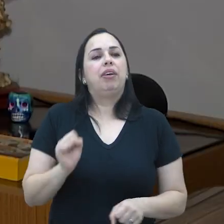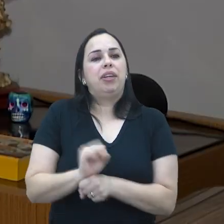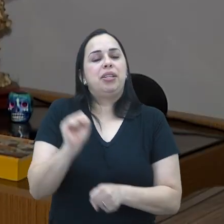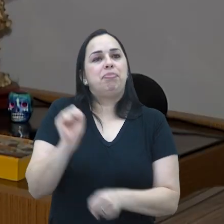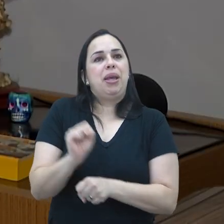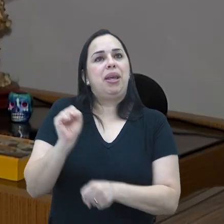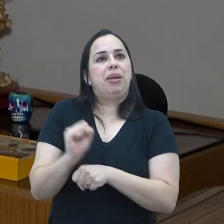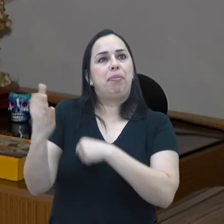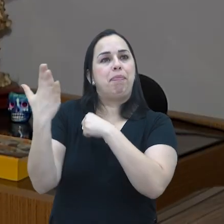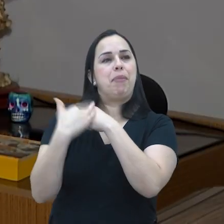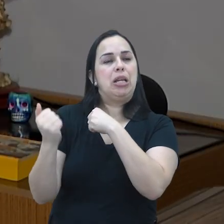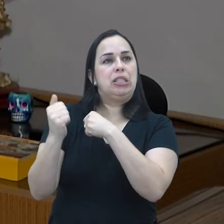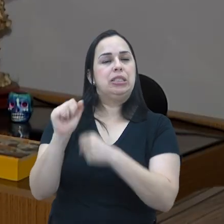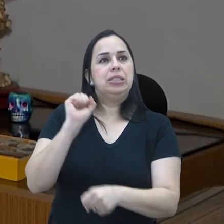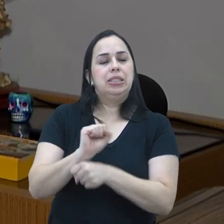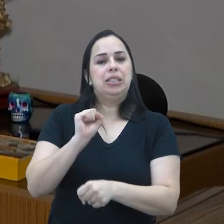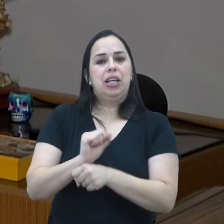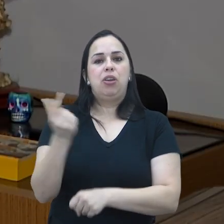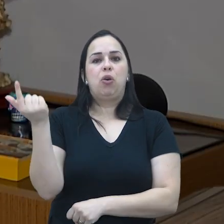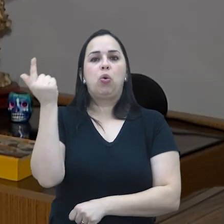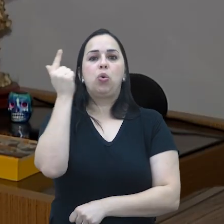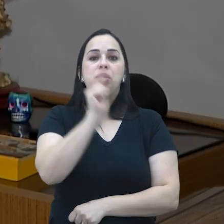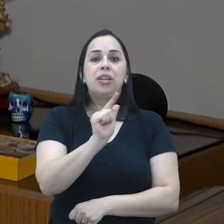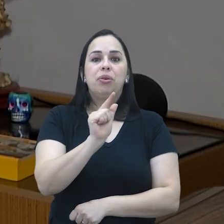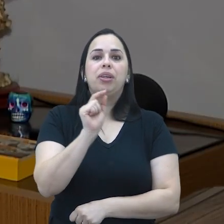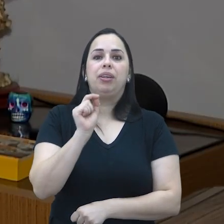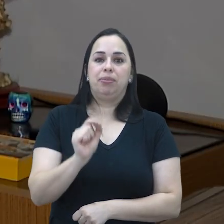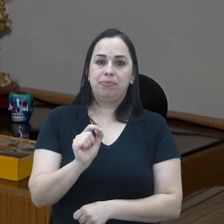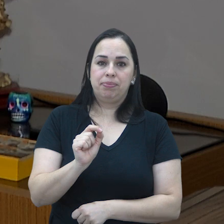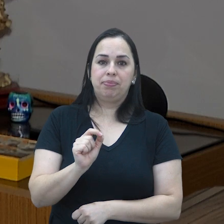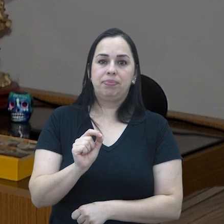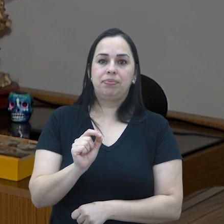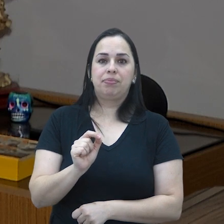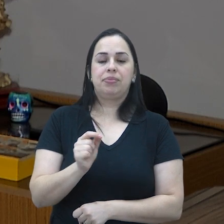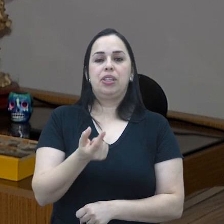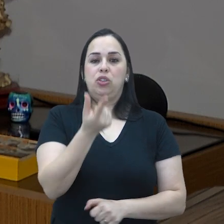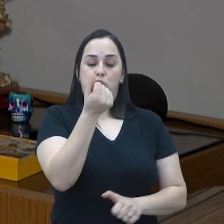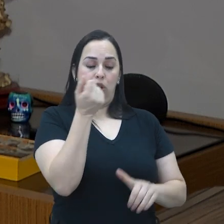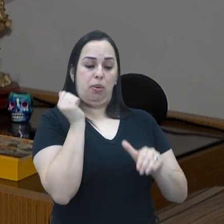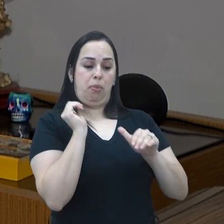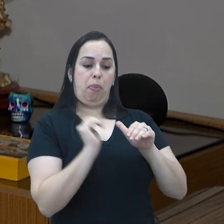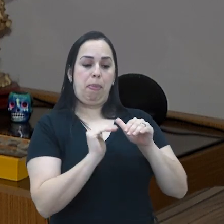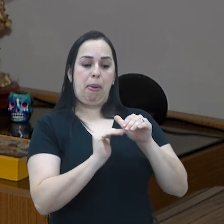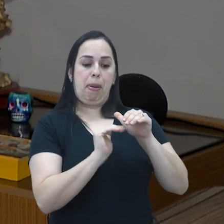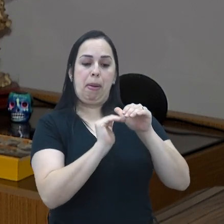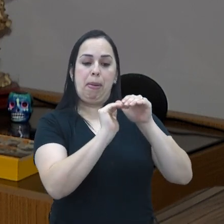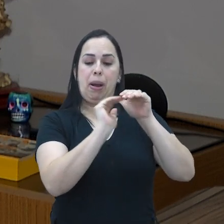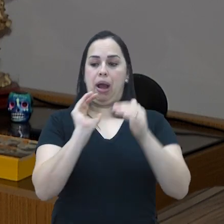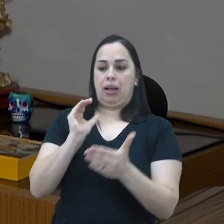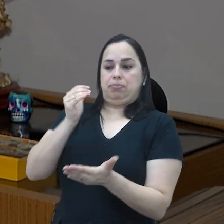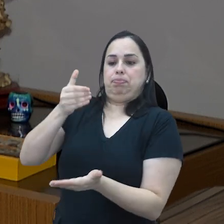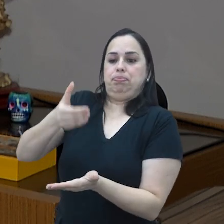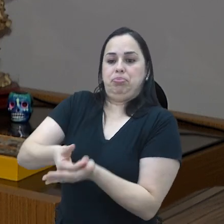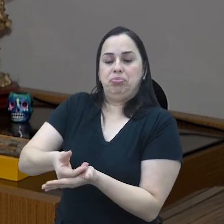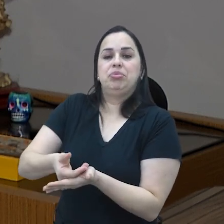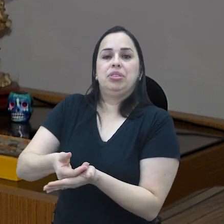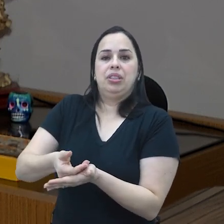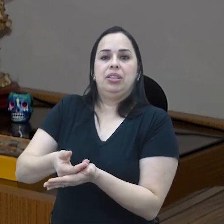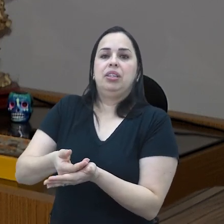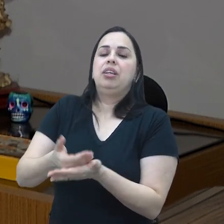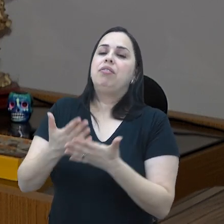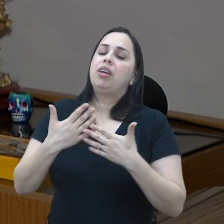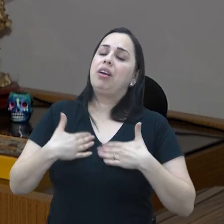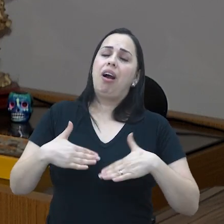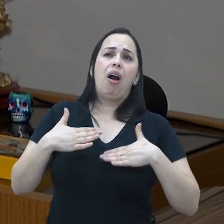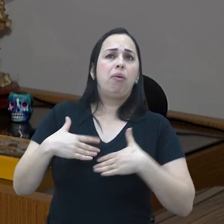olho. Eu já estava esperando um momento certo, onde eu consegui fazer o que? A parte, juntar um dinheiro para dar o lance e também, assim,